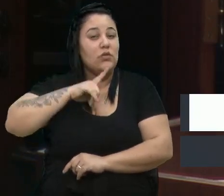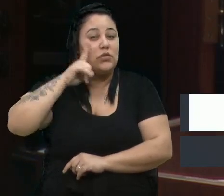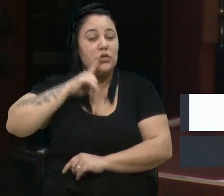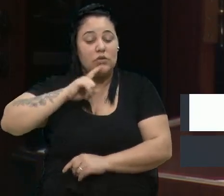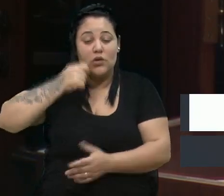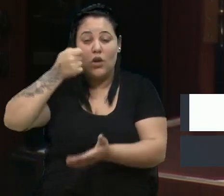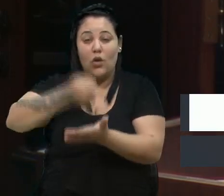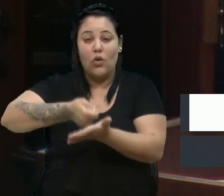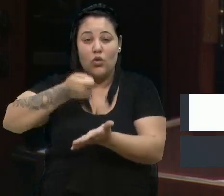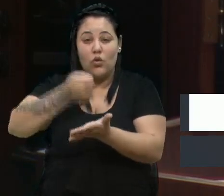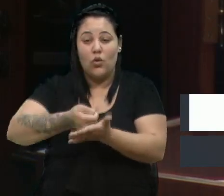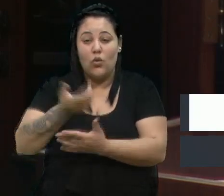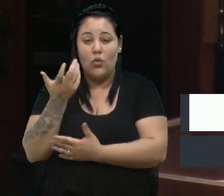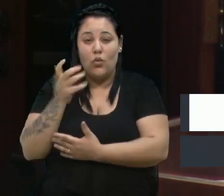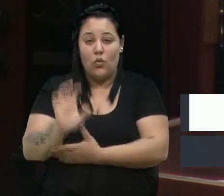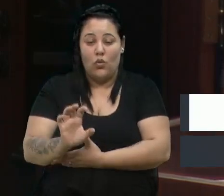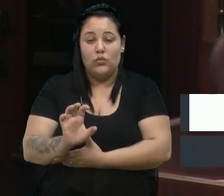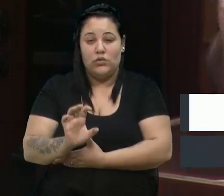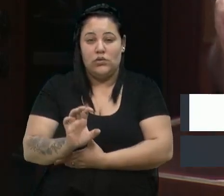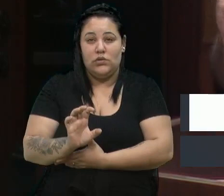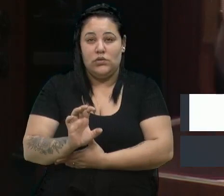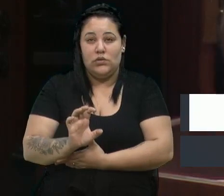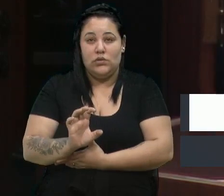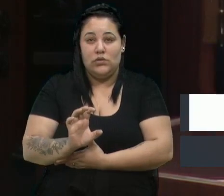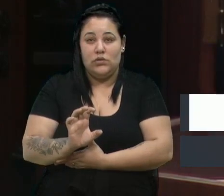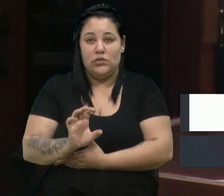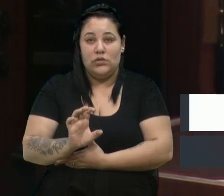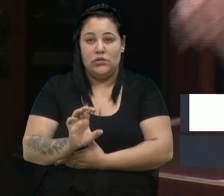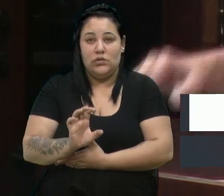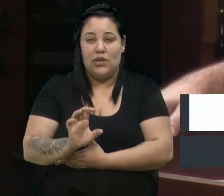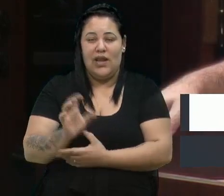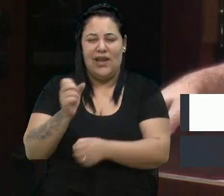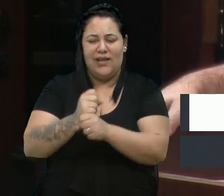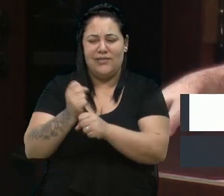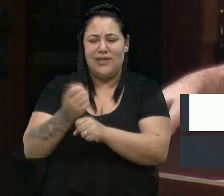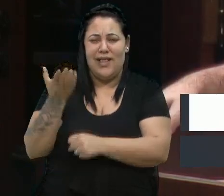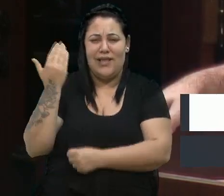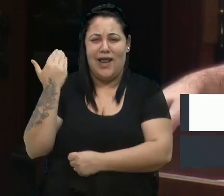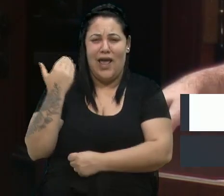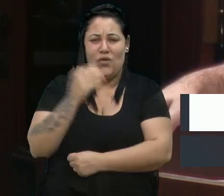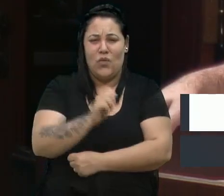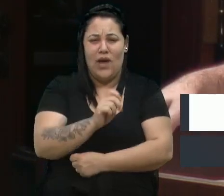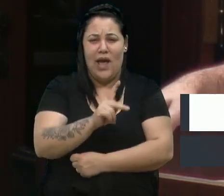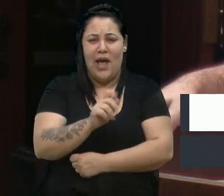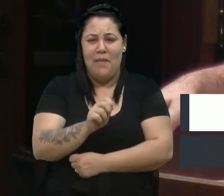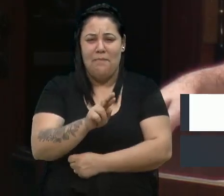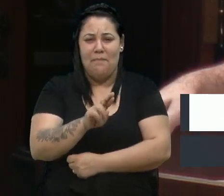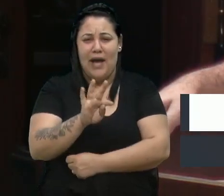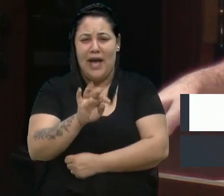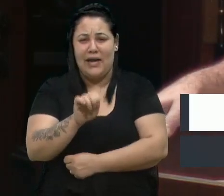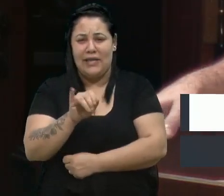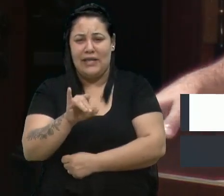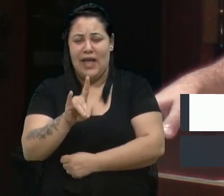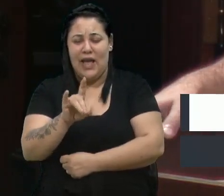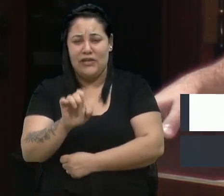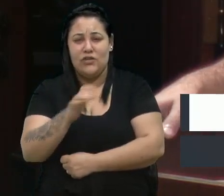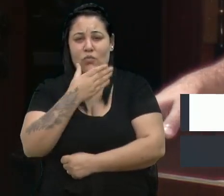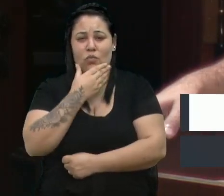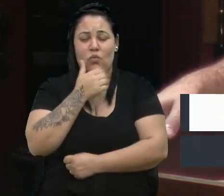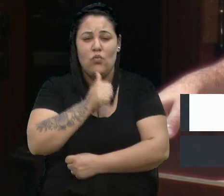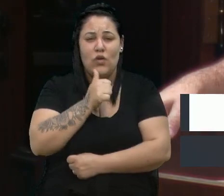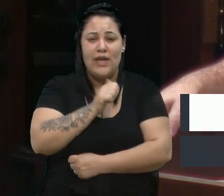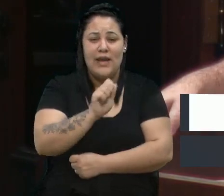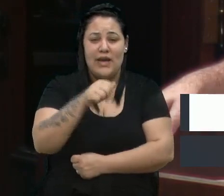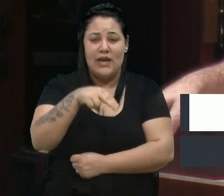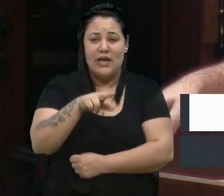contra o regime do Apartheid, inclusive, na época, década de 60, pela Lei dos Direitos Civis, Angela Davis, e ela